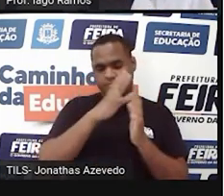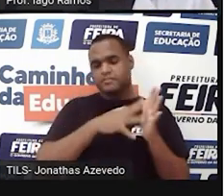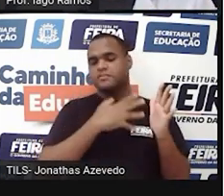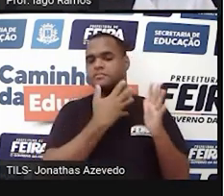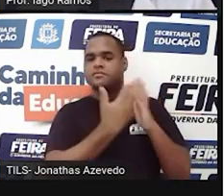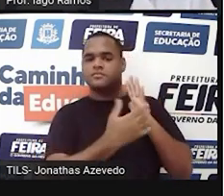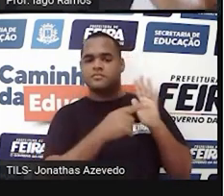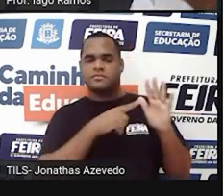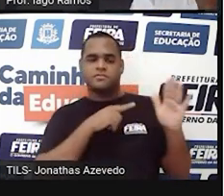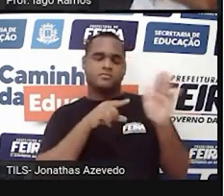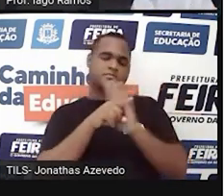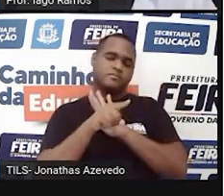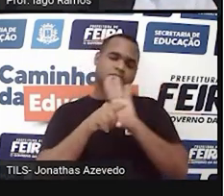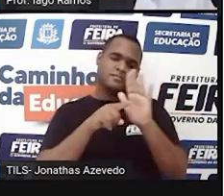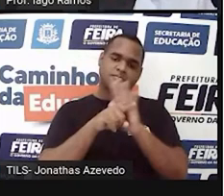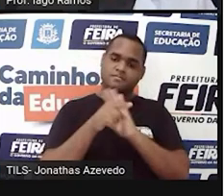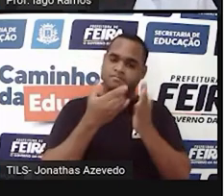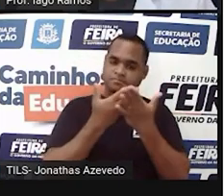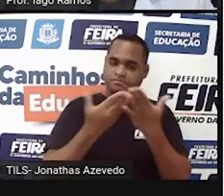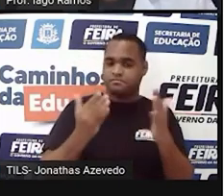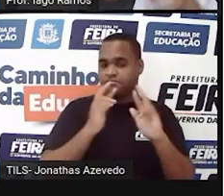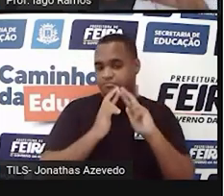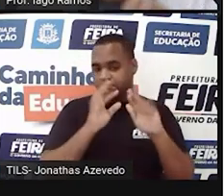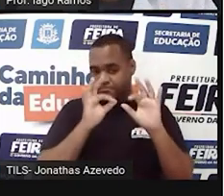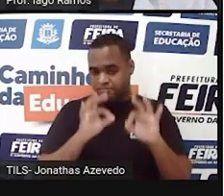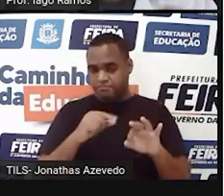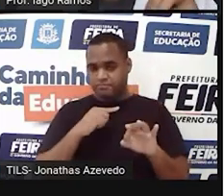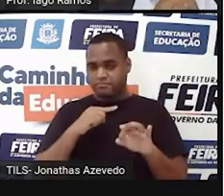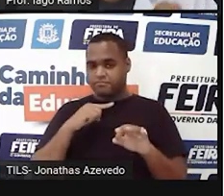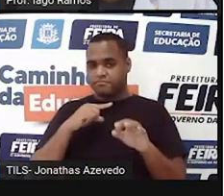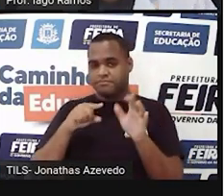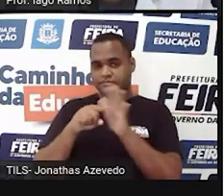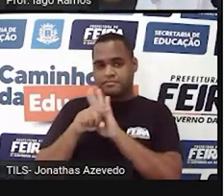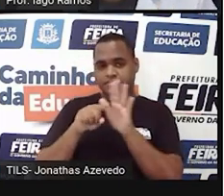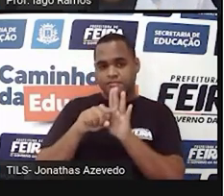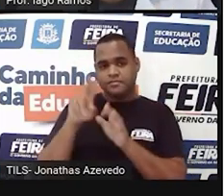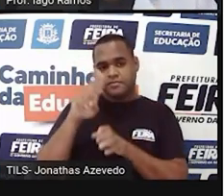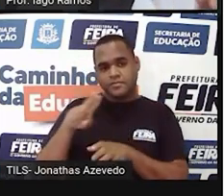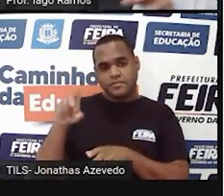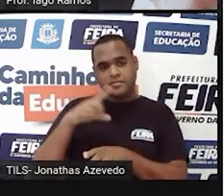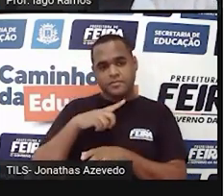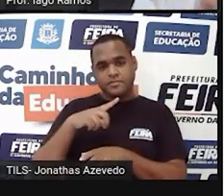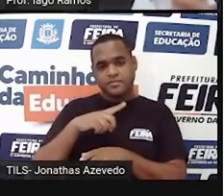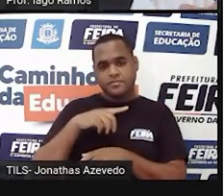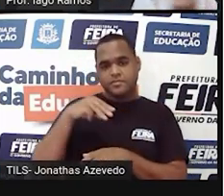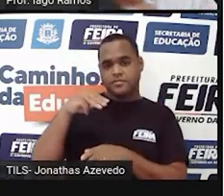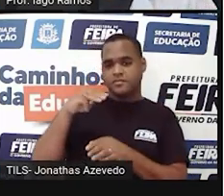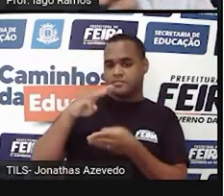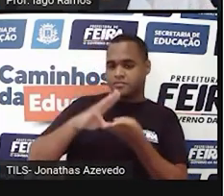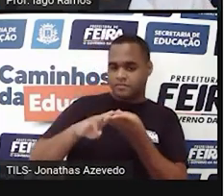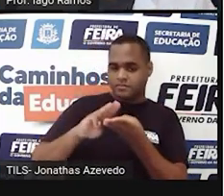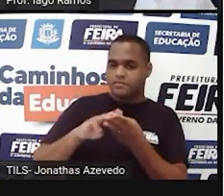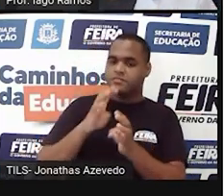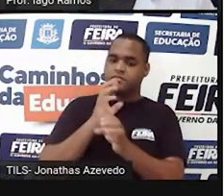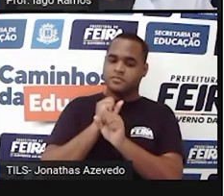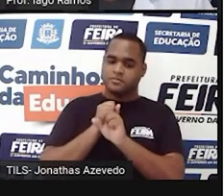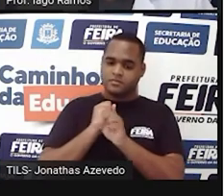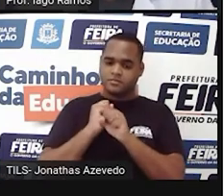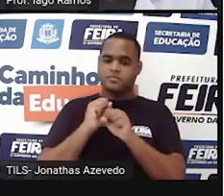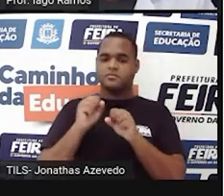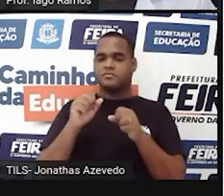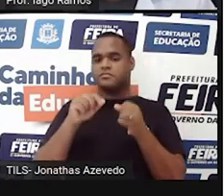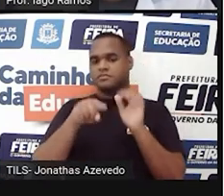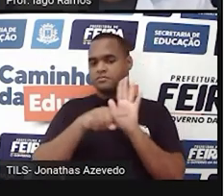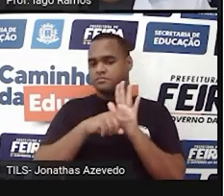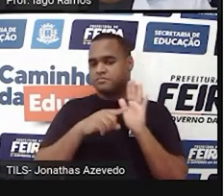fez perguntas, respondeu essas perguntas usando, né, matemática, continha de mais, continha de menos,